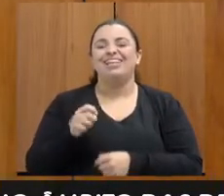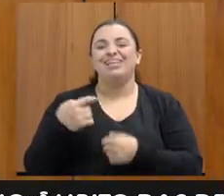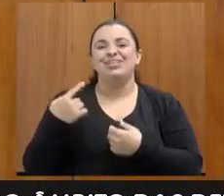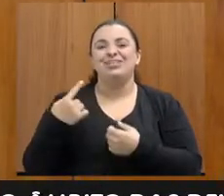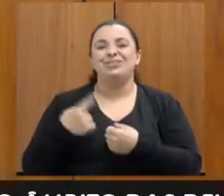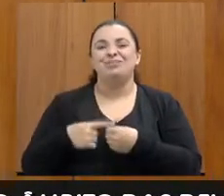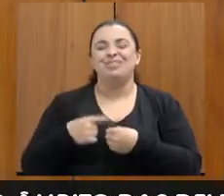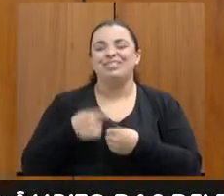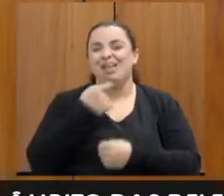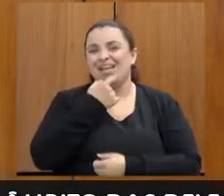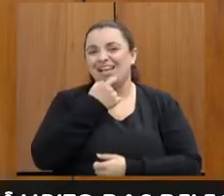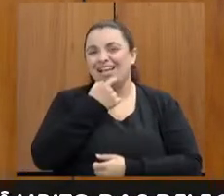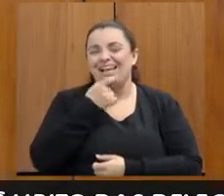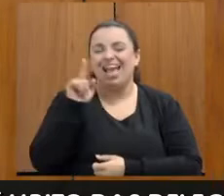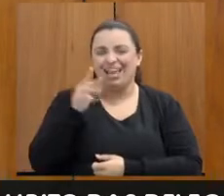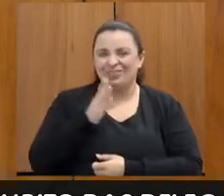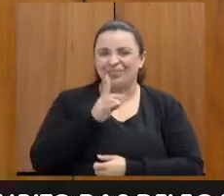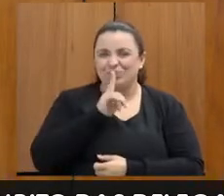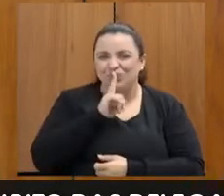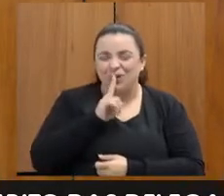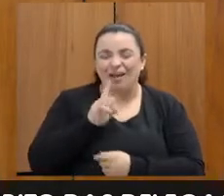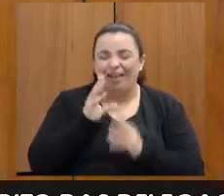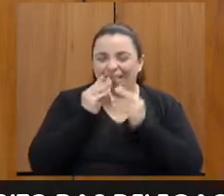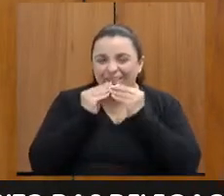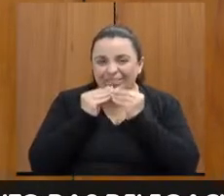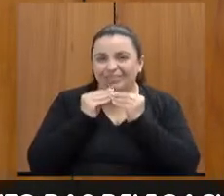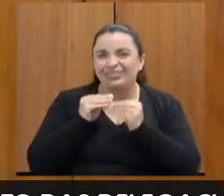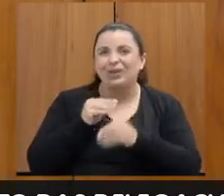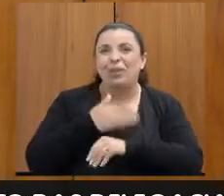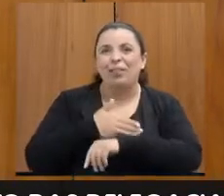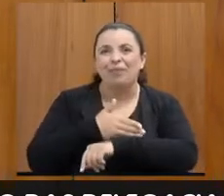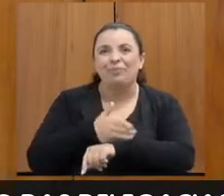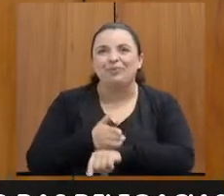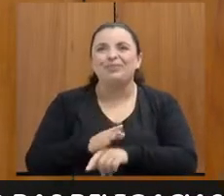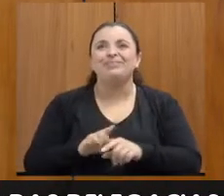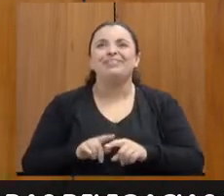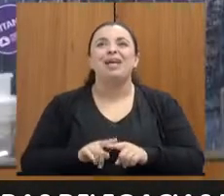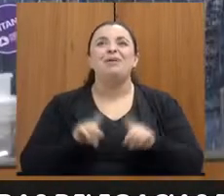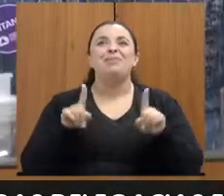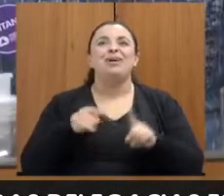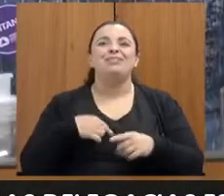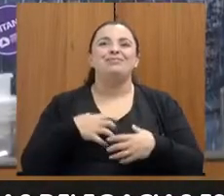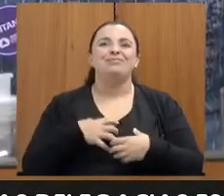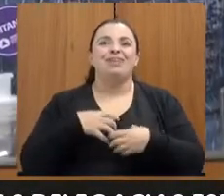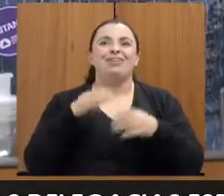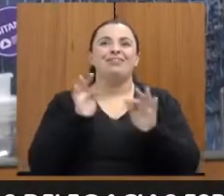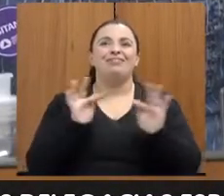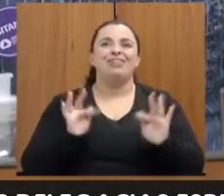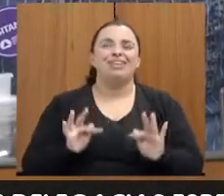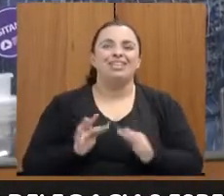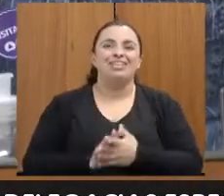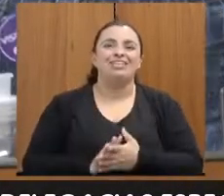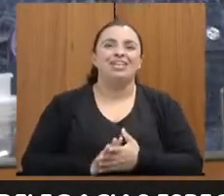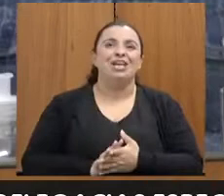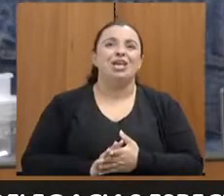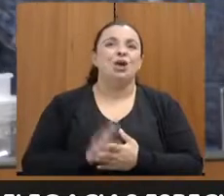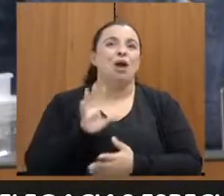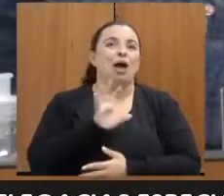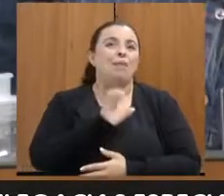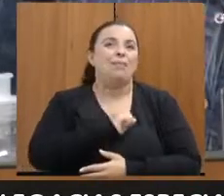Jaqueline? não, mas foi, eu fiquei muito satisfeita com o convite, adorei saber o funcionamento de contagem,